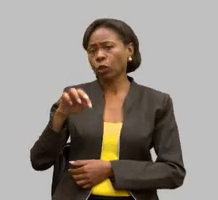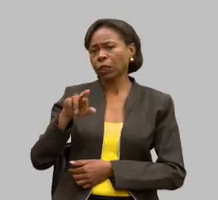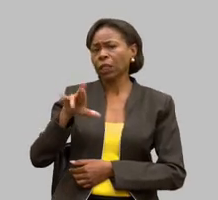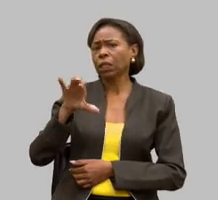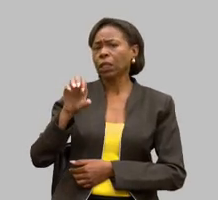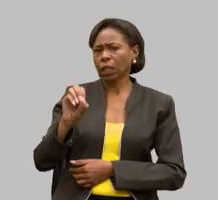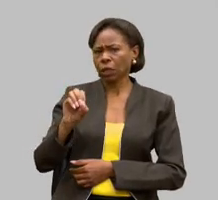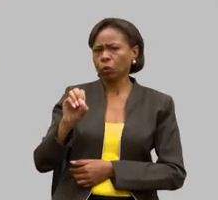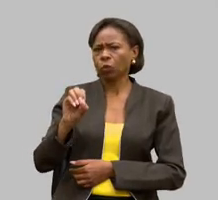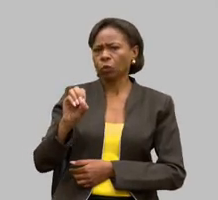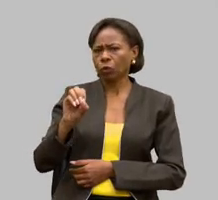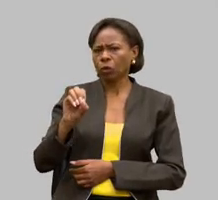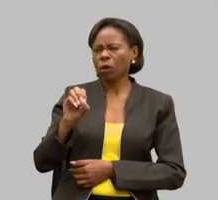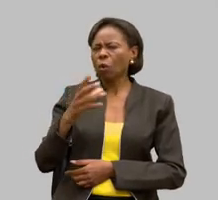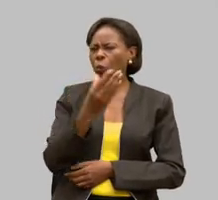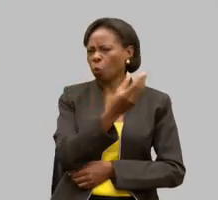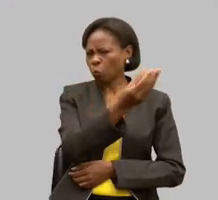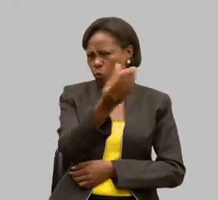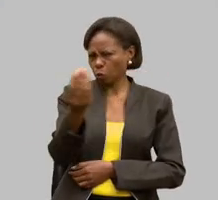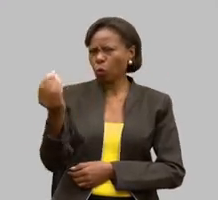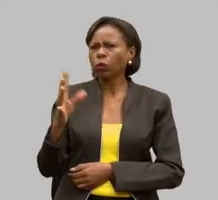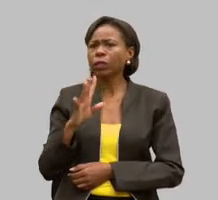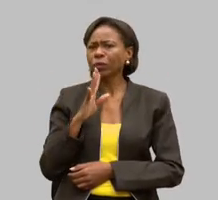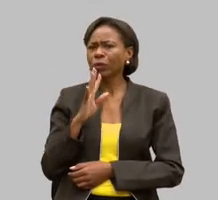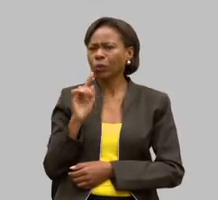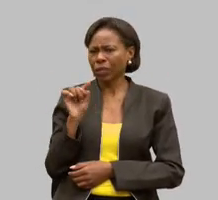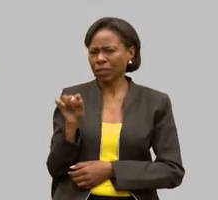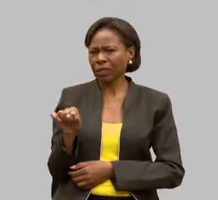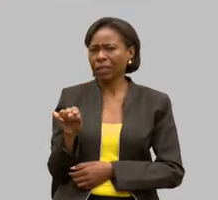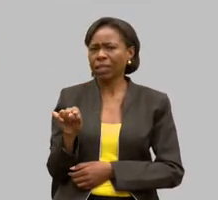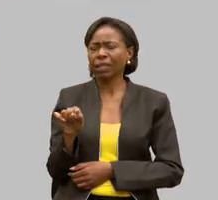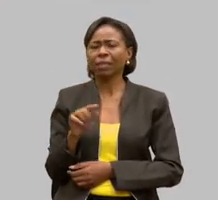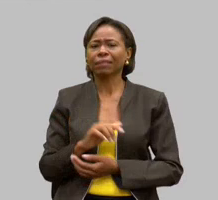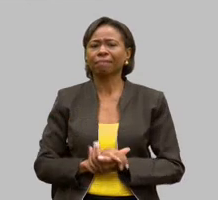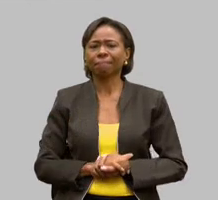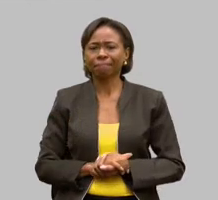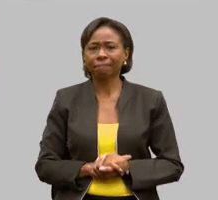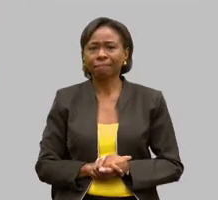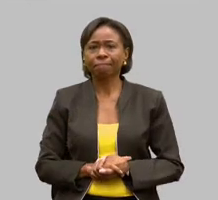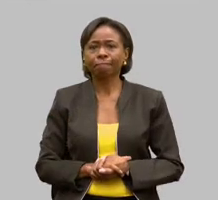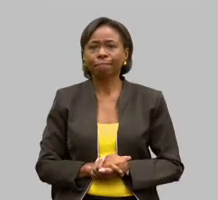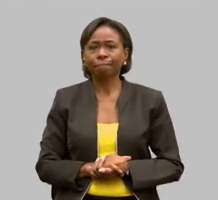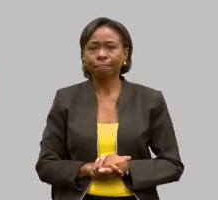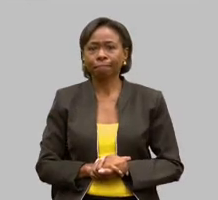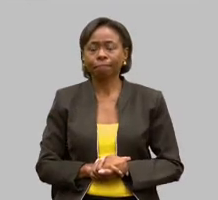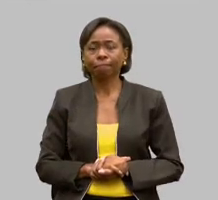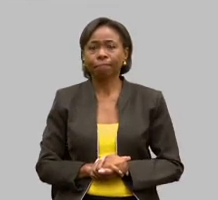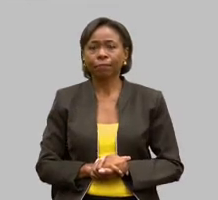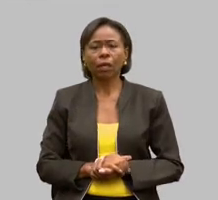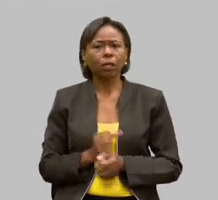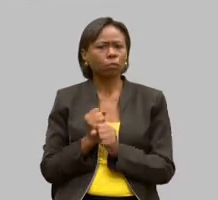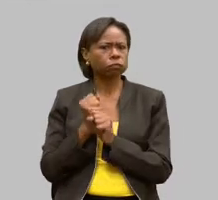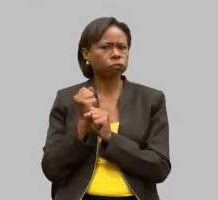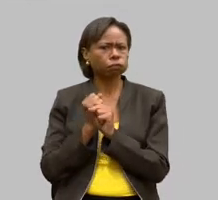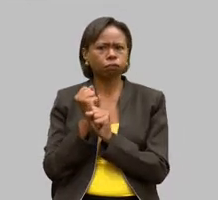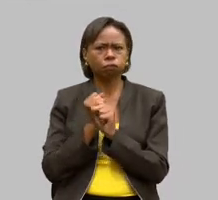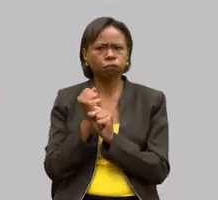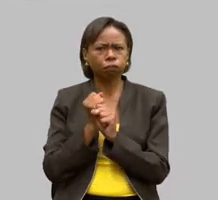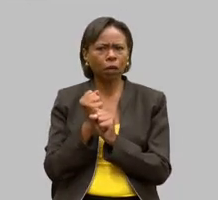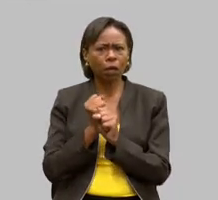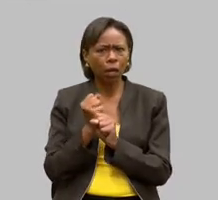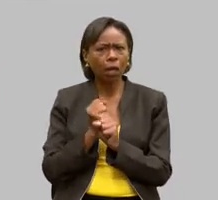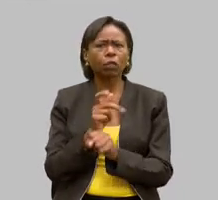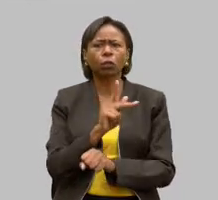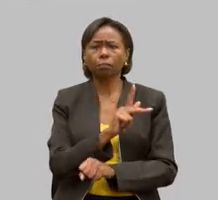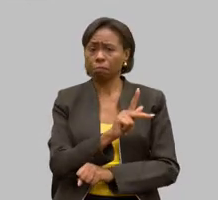bem conheceram Maria Tereza e muitos anos como presidente de APAI de